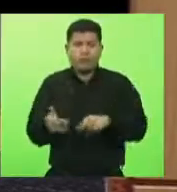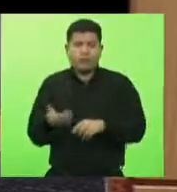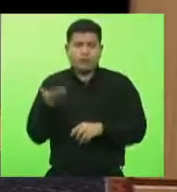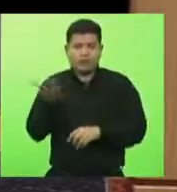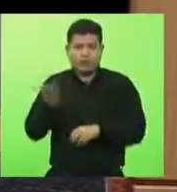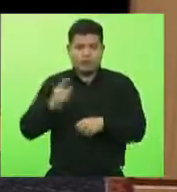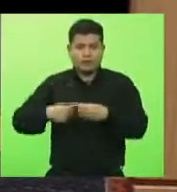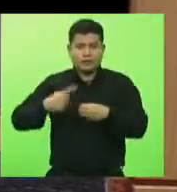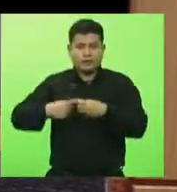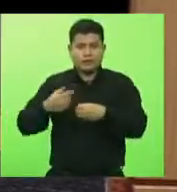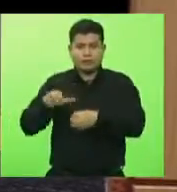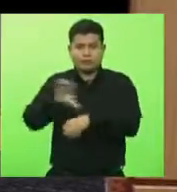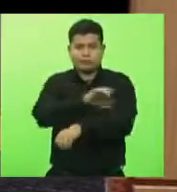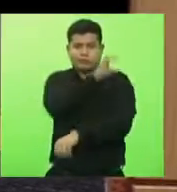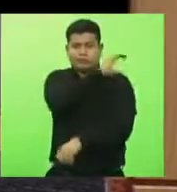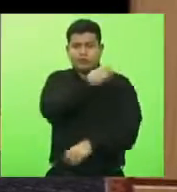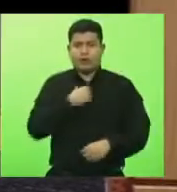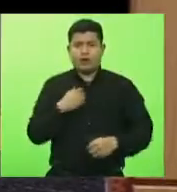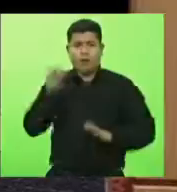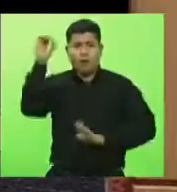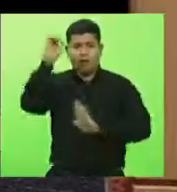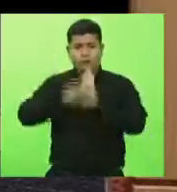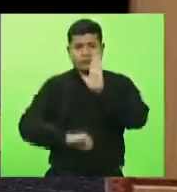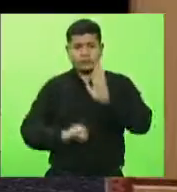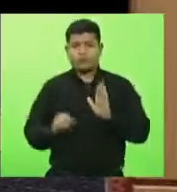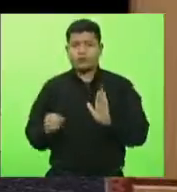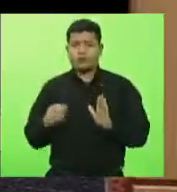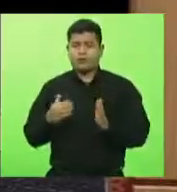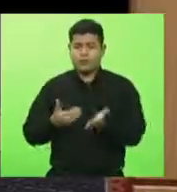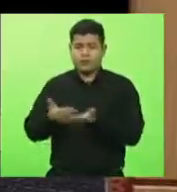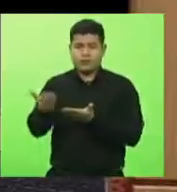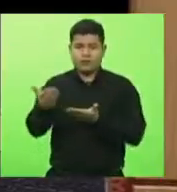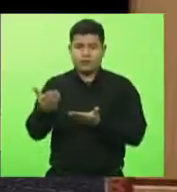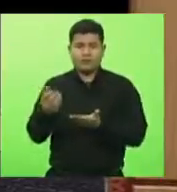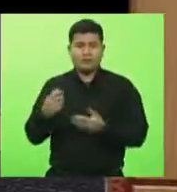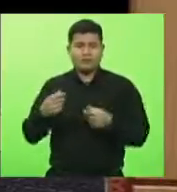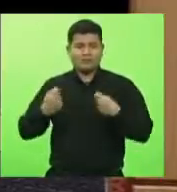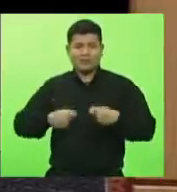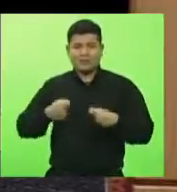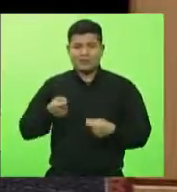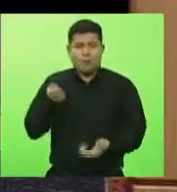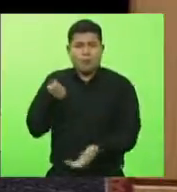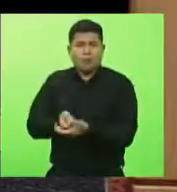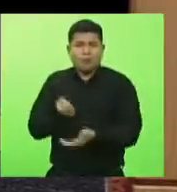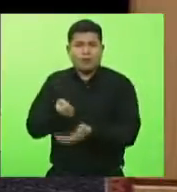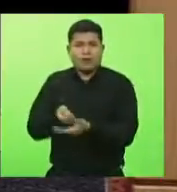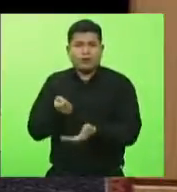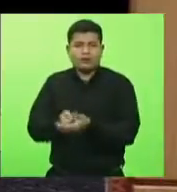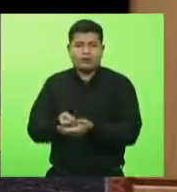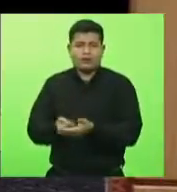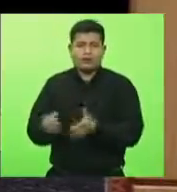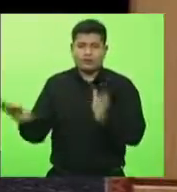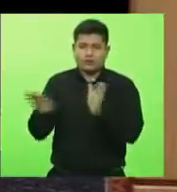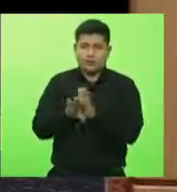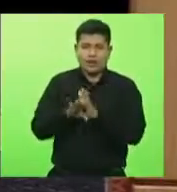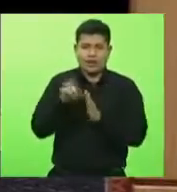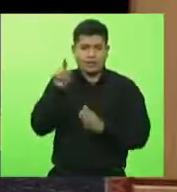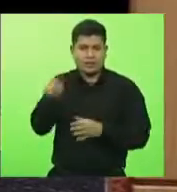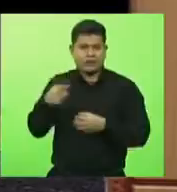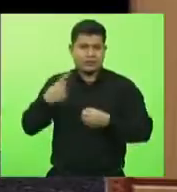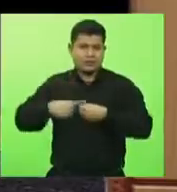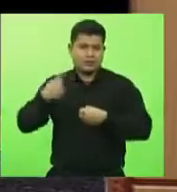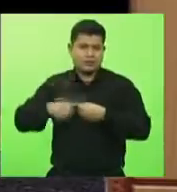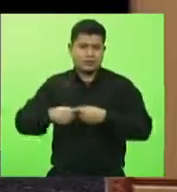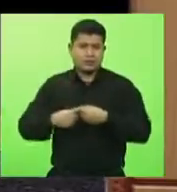oficialmente o local de entrada dos produtos do Mercosul no nosso Estado. Daí sim